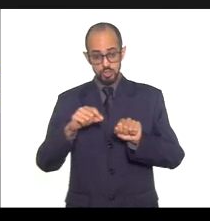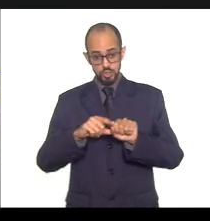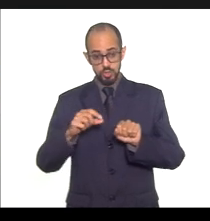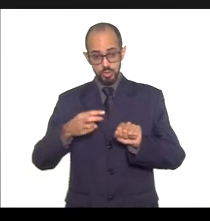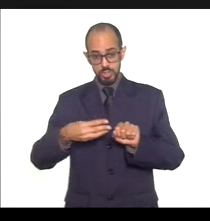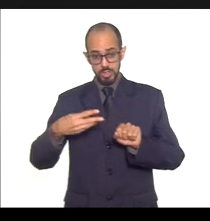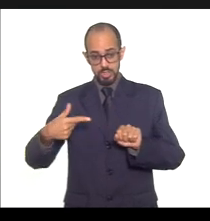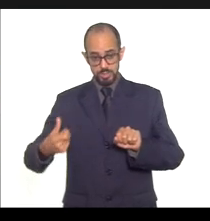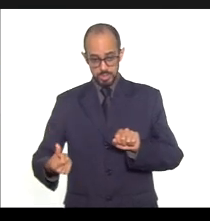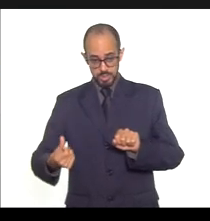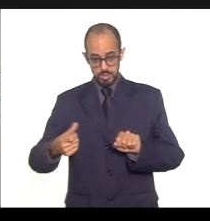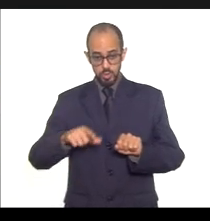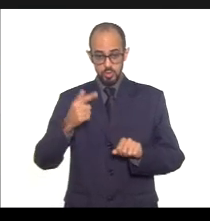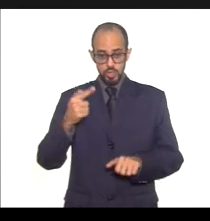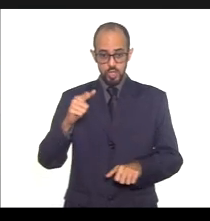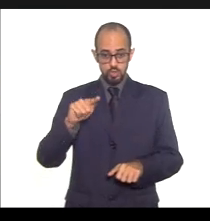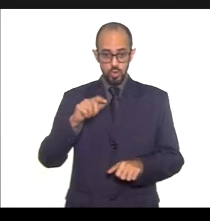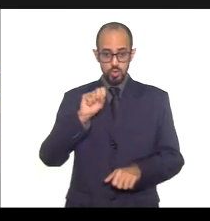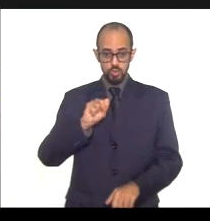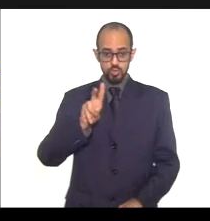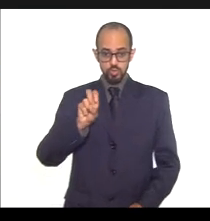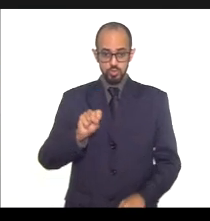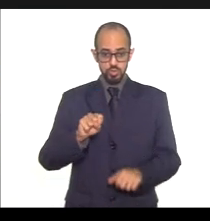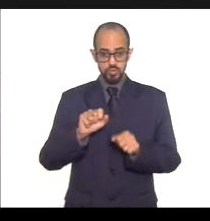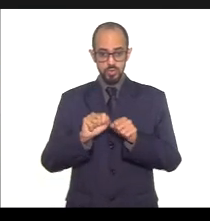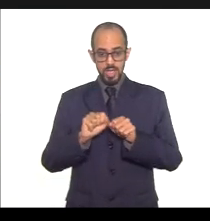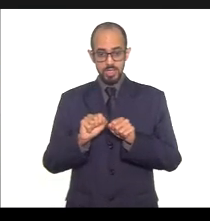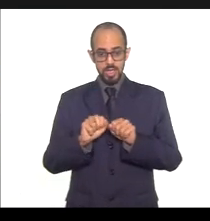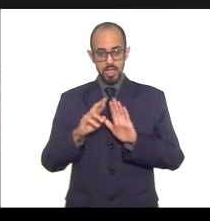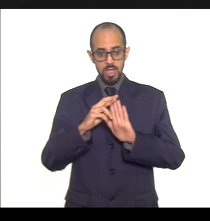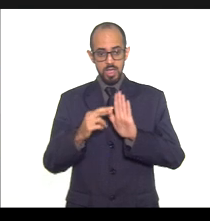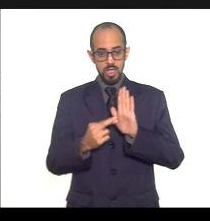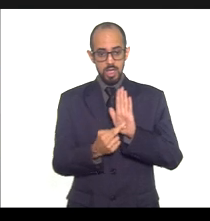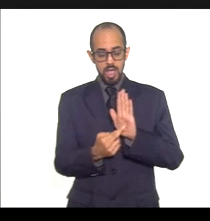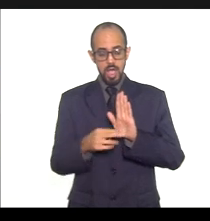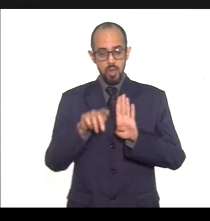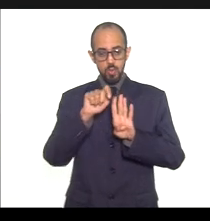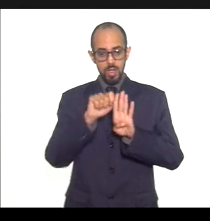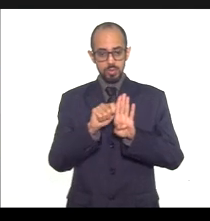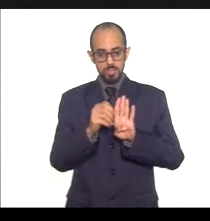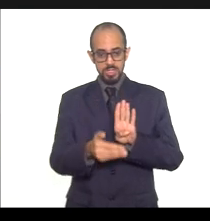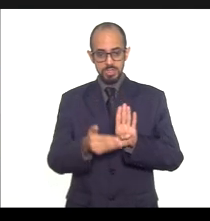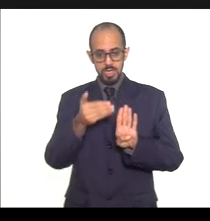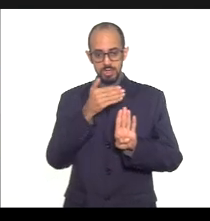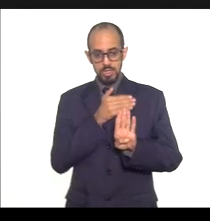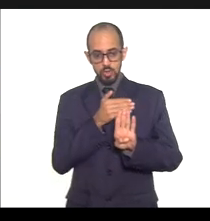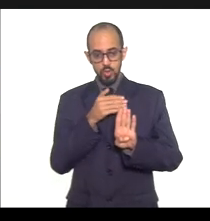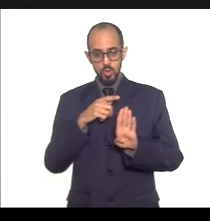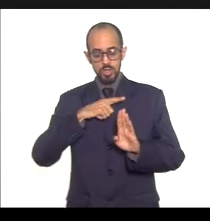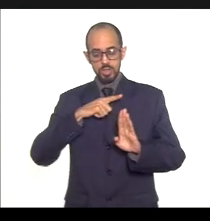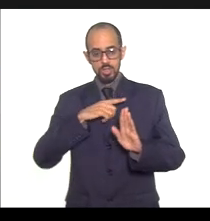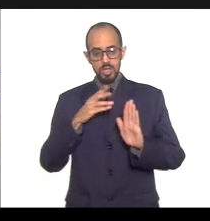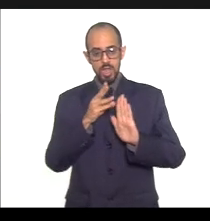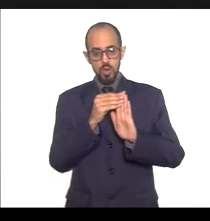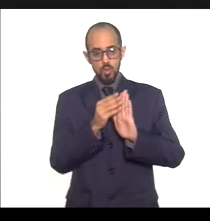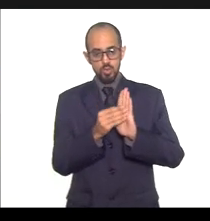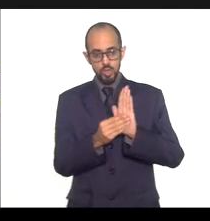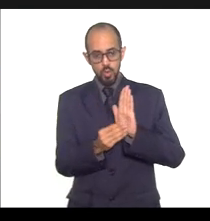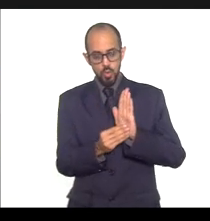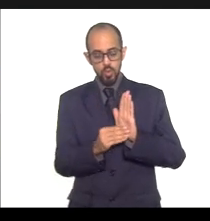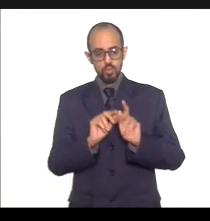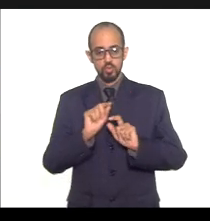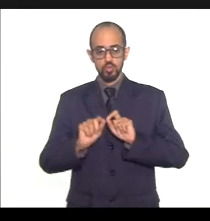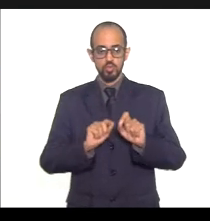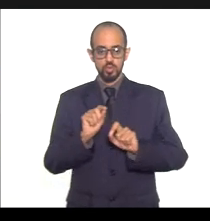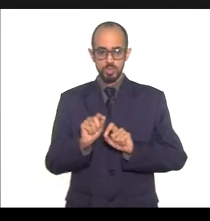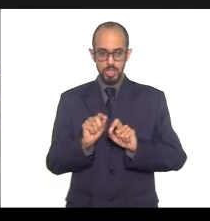federação, elaborará relatório detalhado ao quadrimestre anterior, o qual conterá, no mínimo, as seguintes